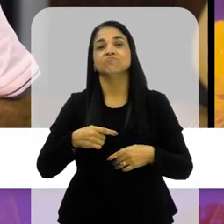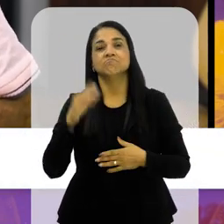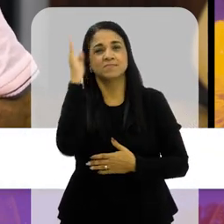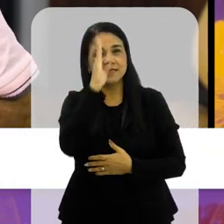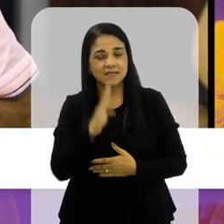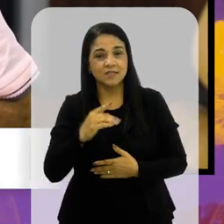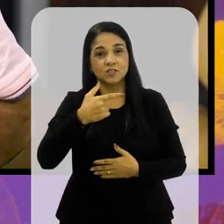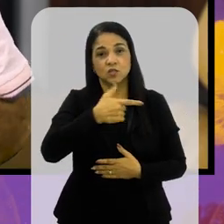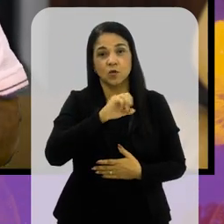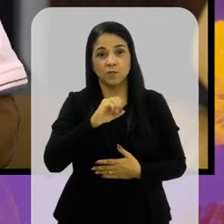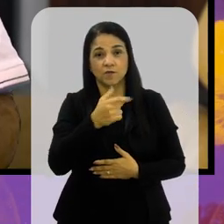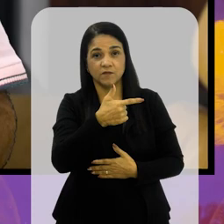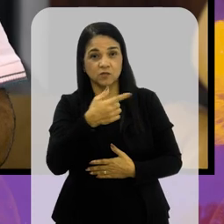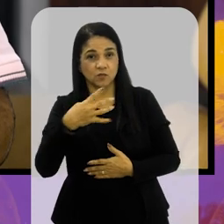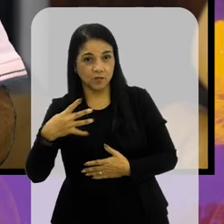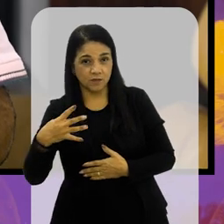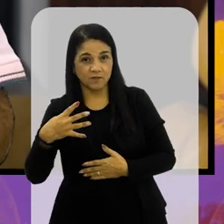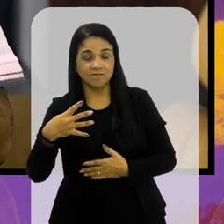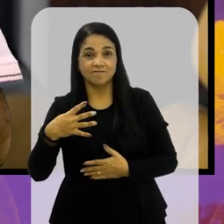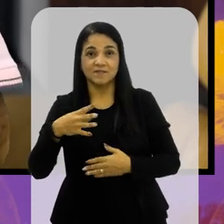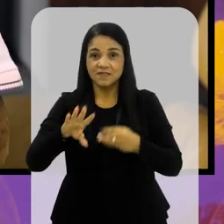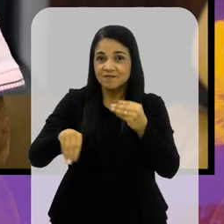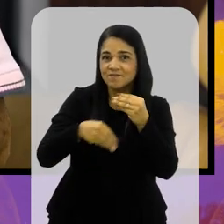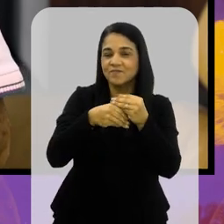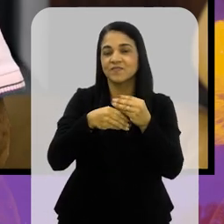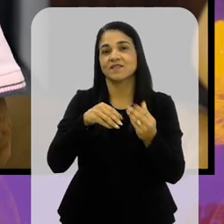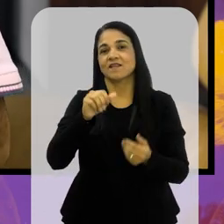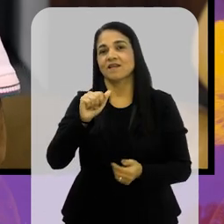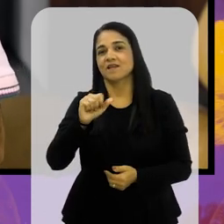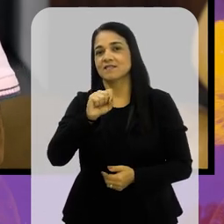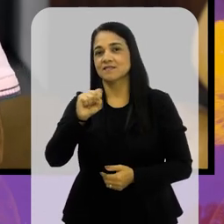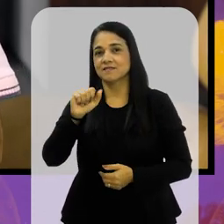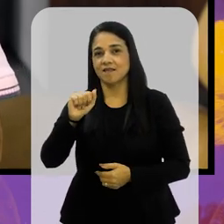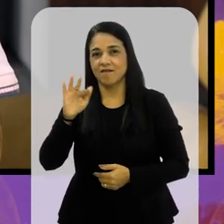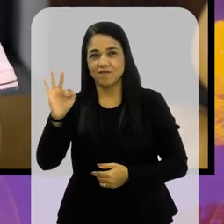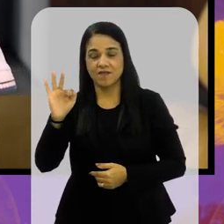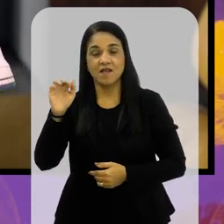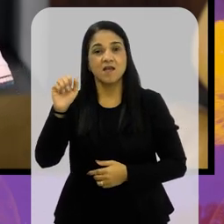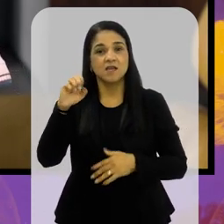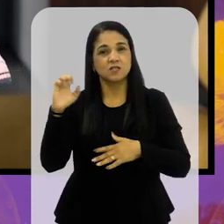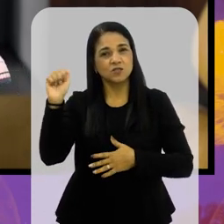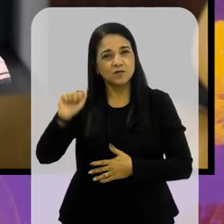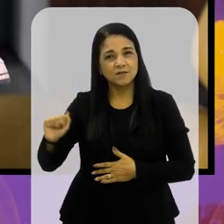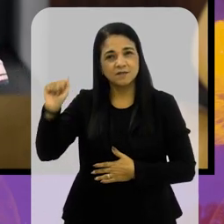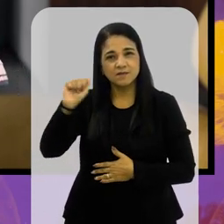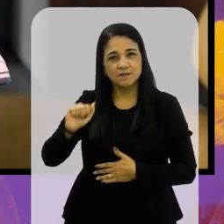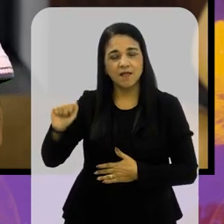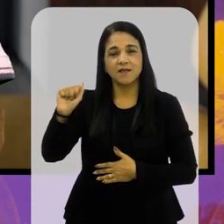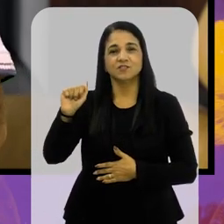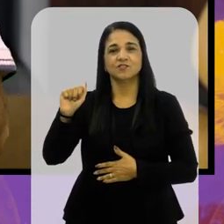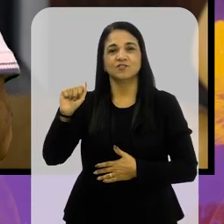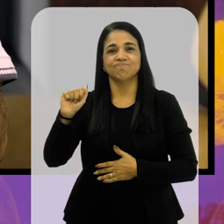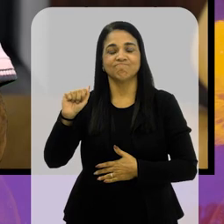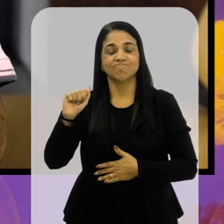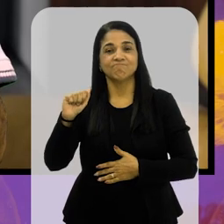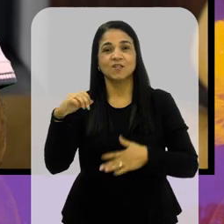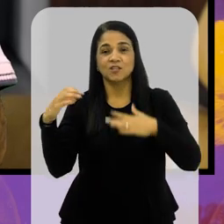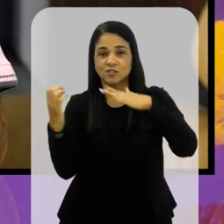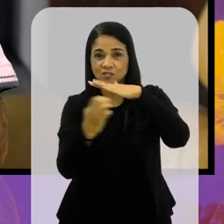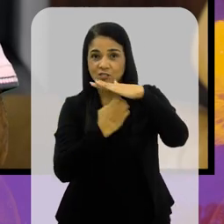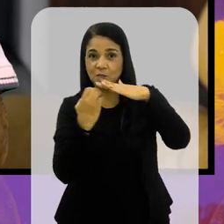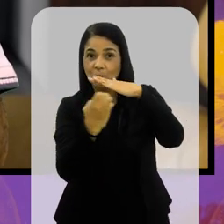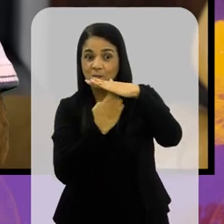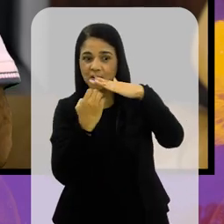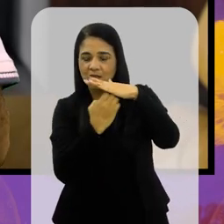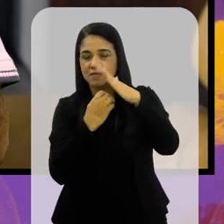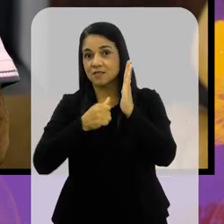2024, incluindo a SAF, a Sociedade Anônima do Futebol. Os clubes que já